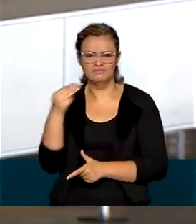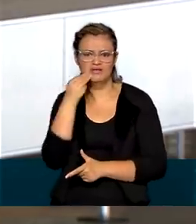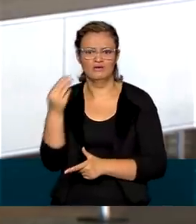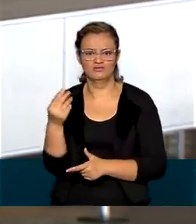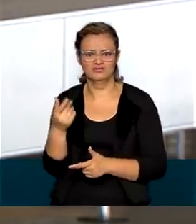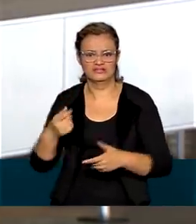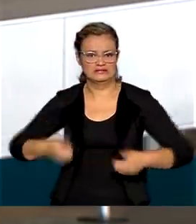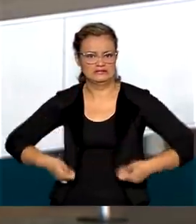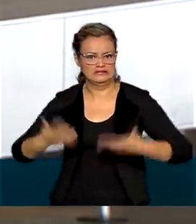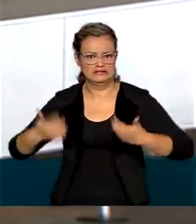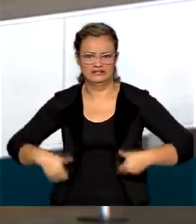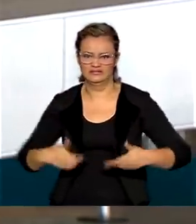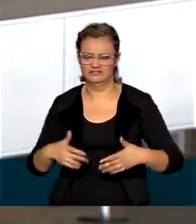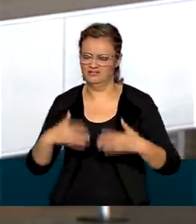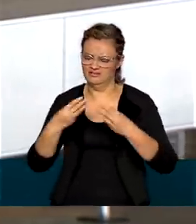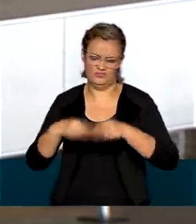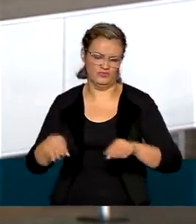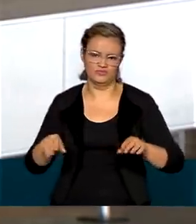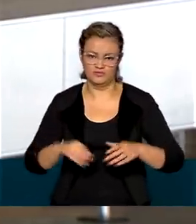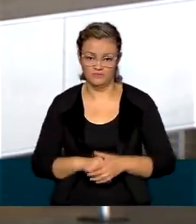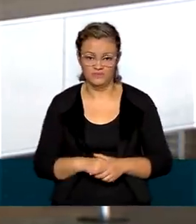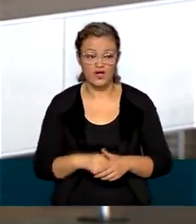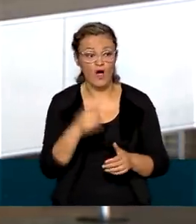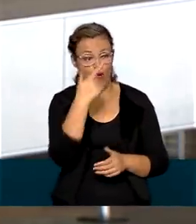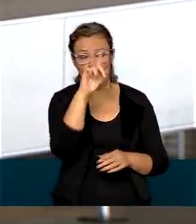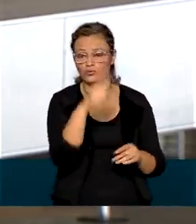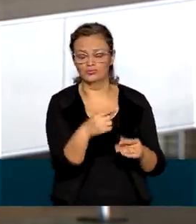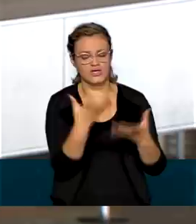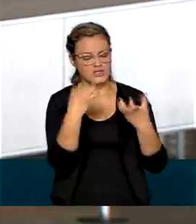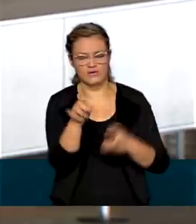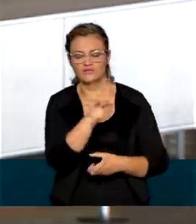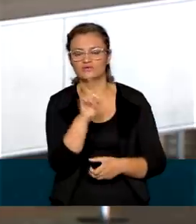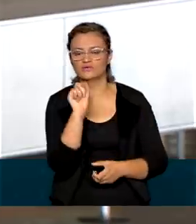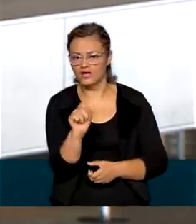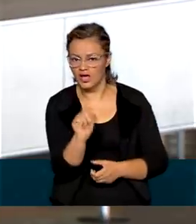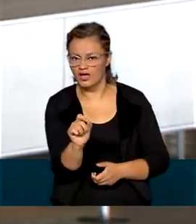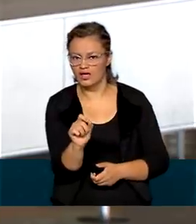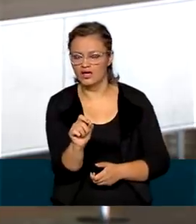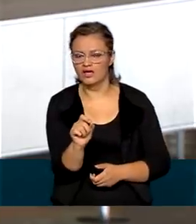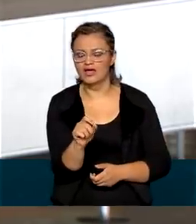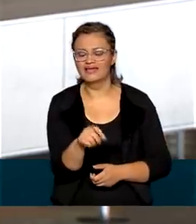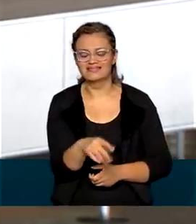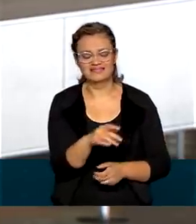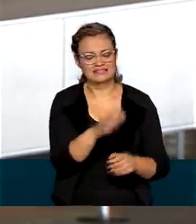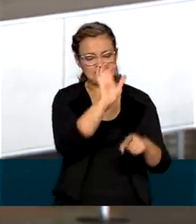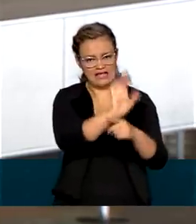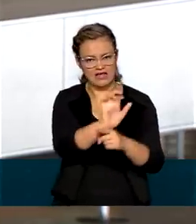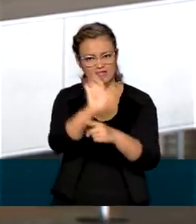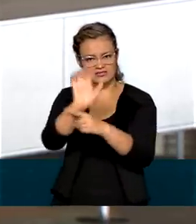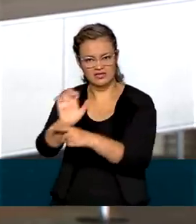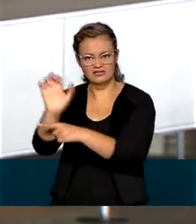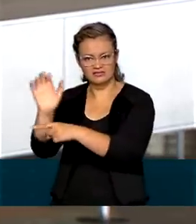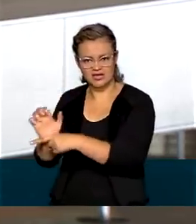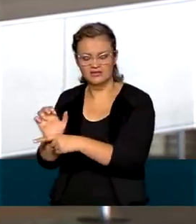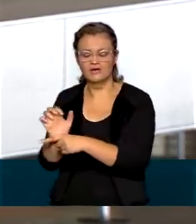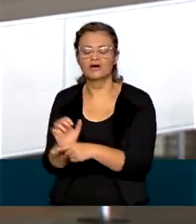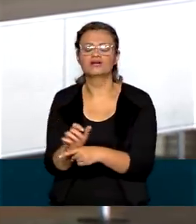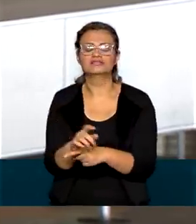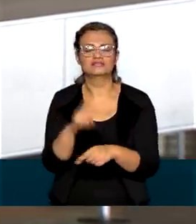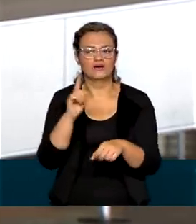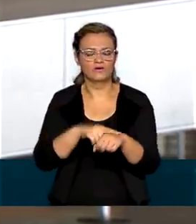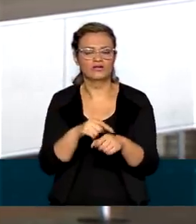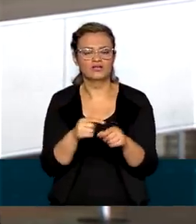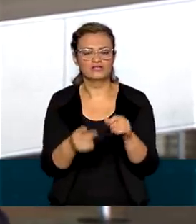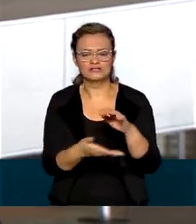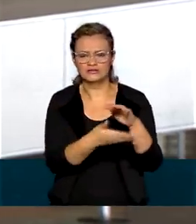orçamento público. Um outro ponto que foi vetado também foi o que determinava que em cada estado seriam automaticamente